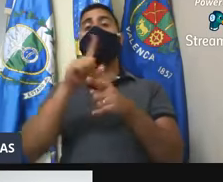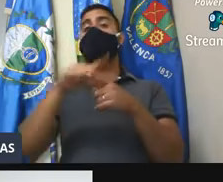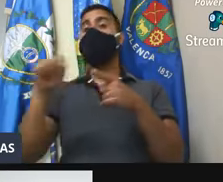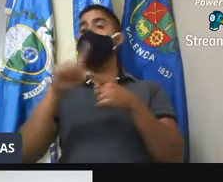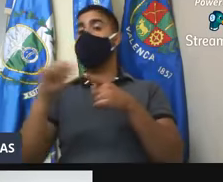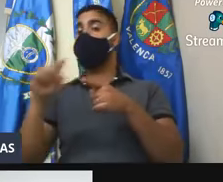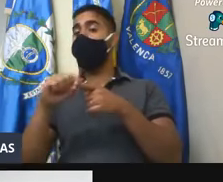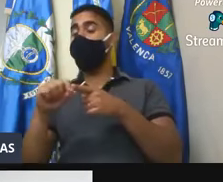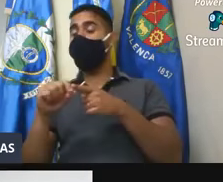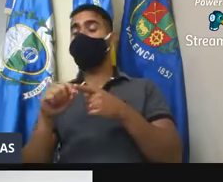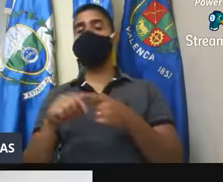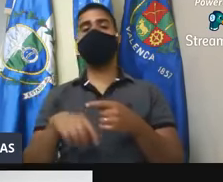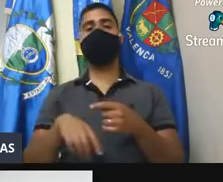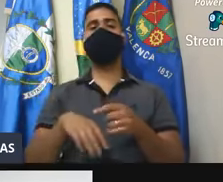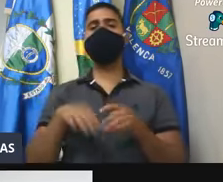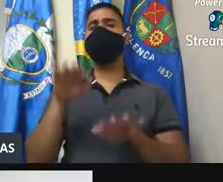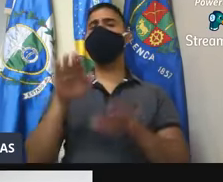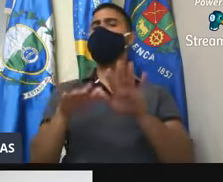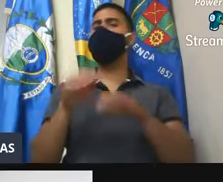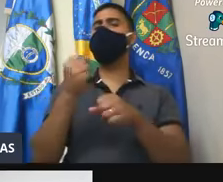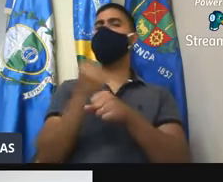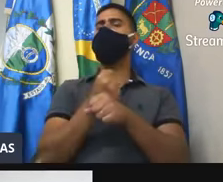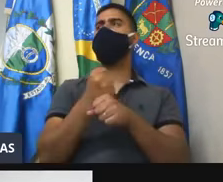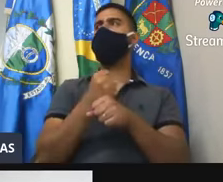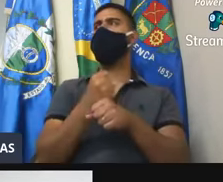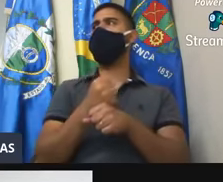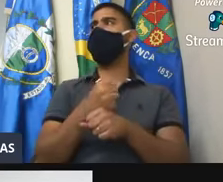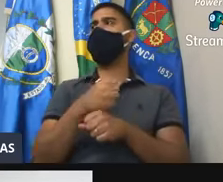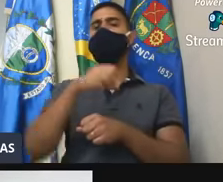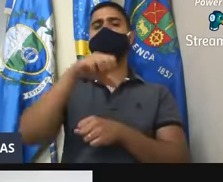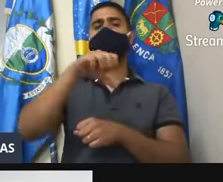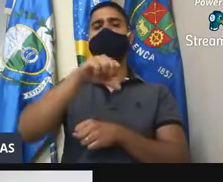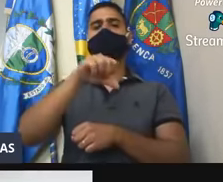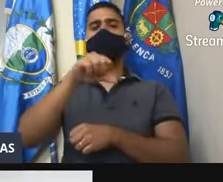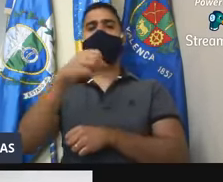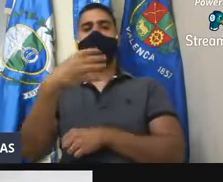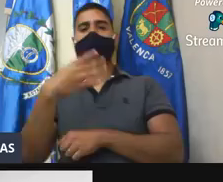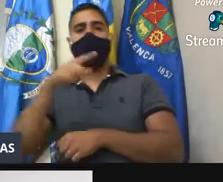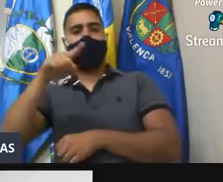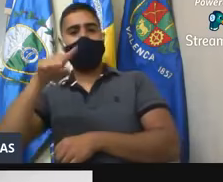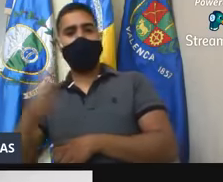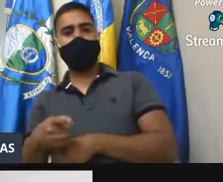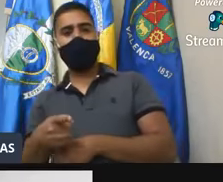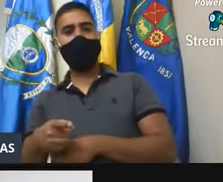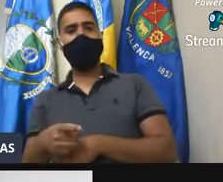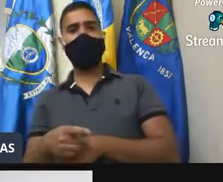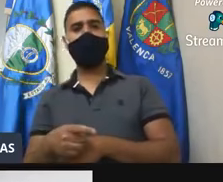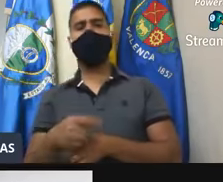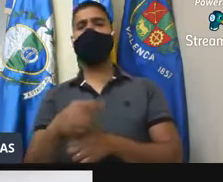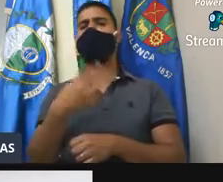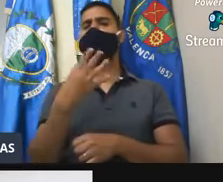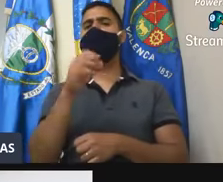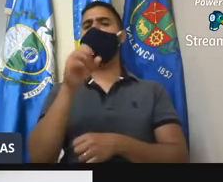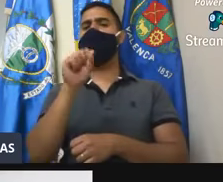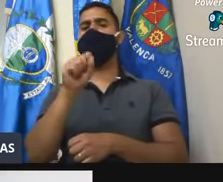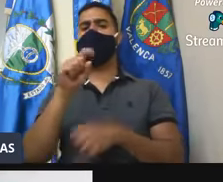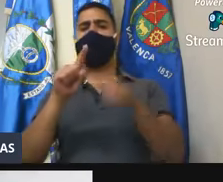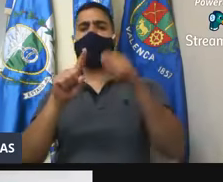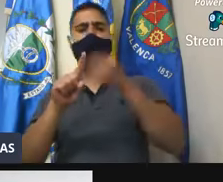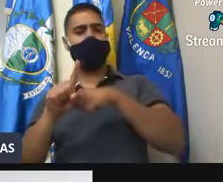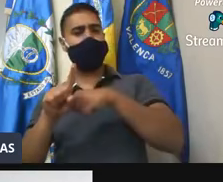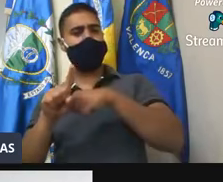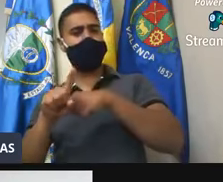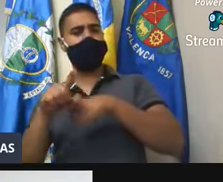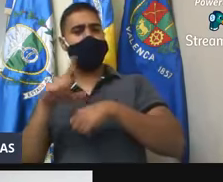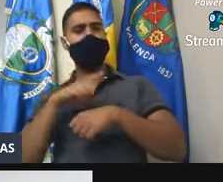uma média anual de 994 mil. E no final de 48 meses, 4 anos, a gente tem